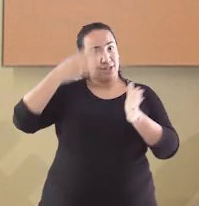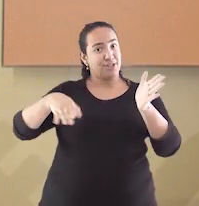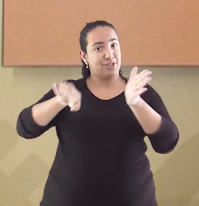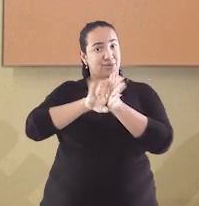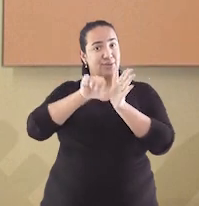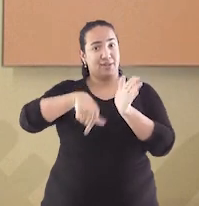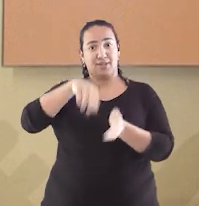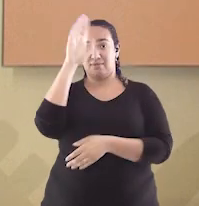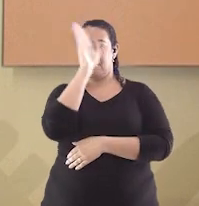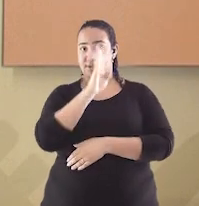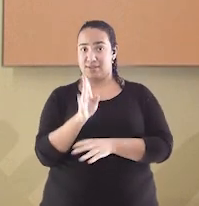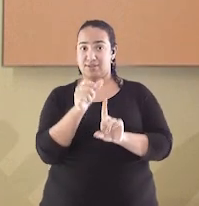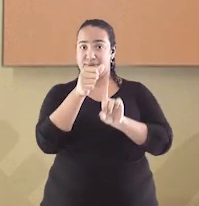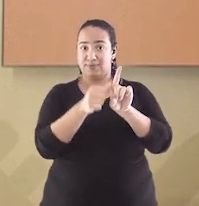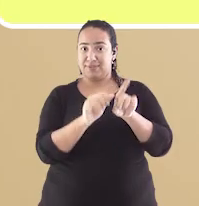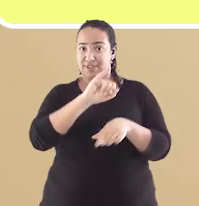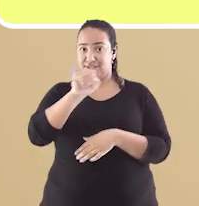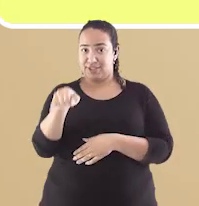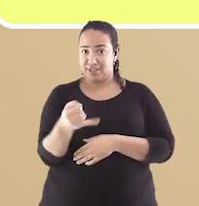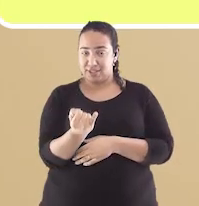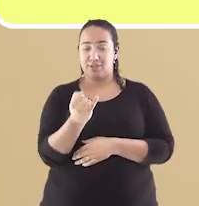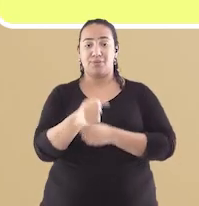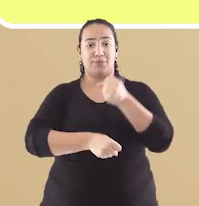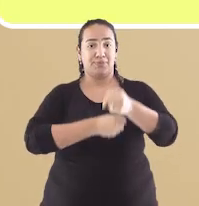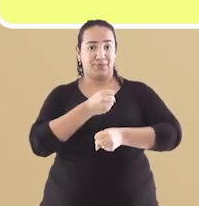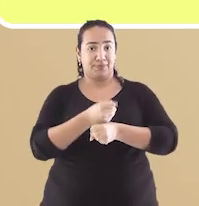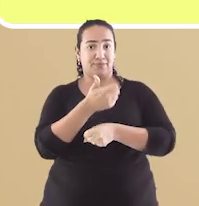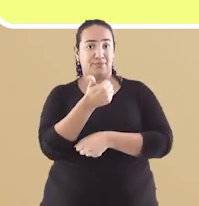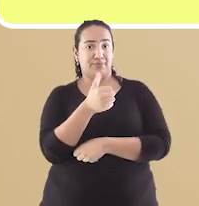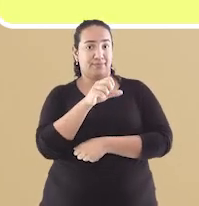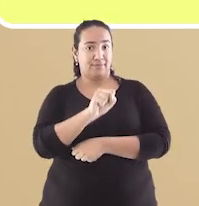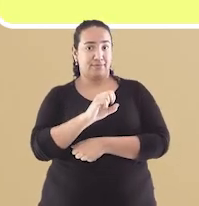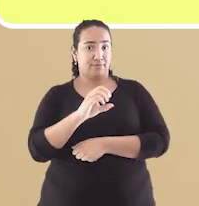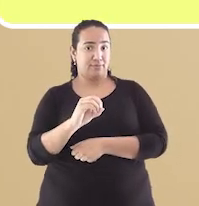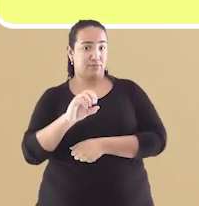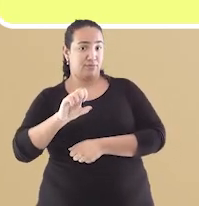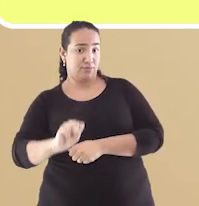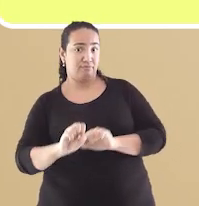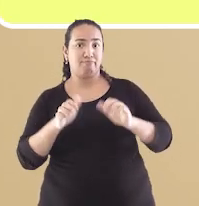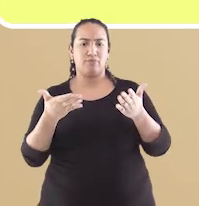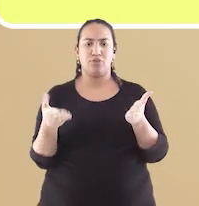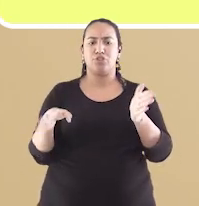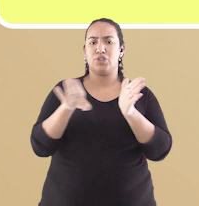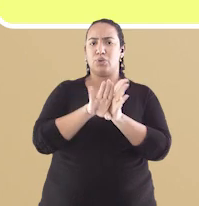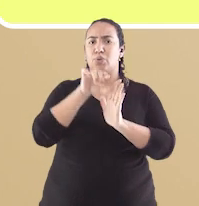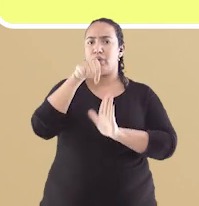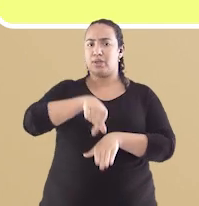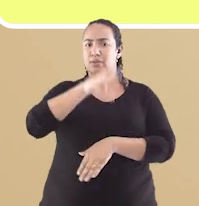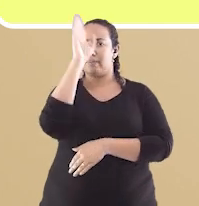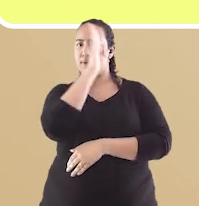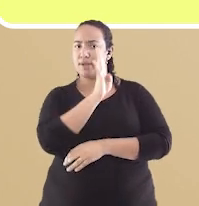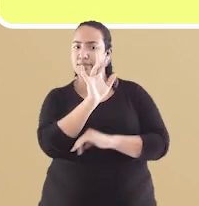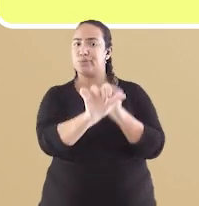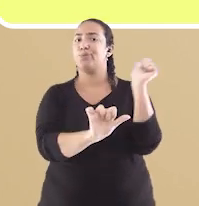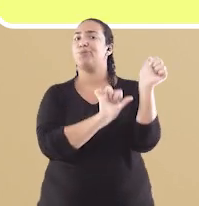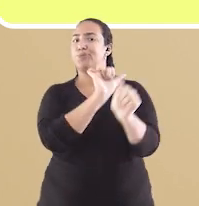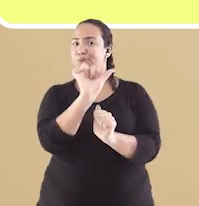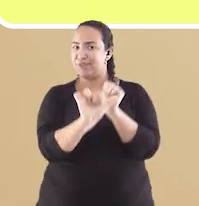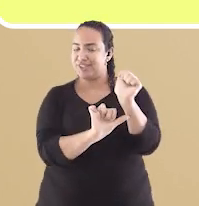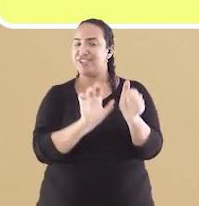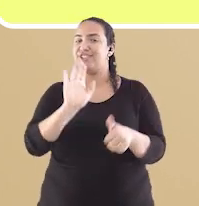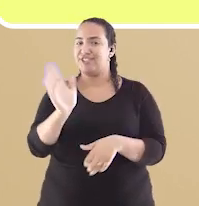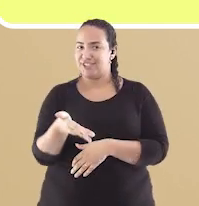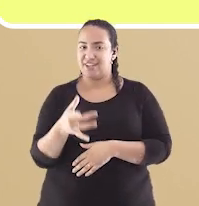em janeiro de 1808. E logo que chegaram ao Brasil, as mudanças já começaram a acontecer. Os